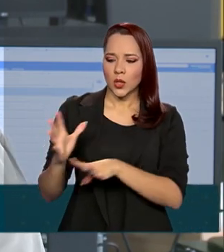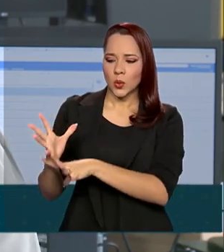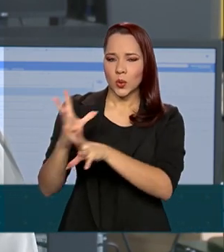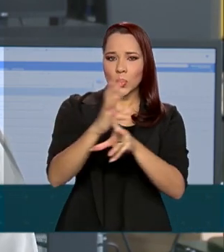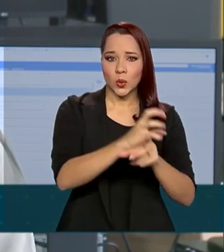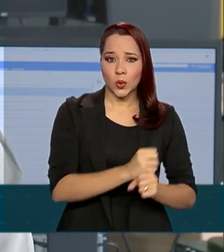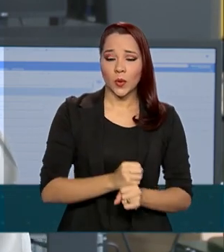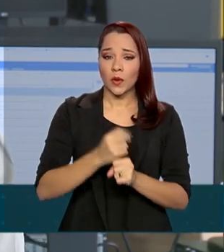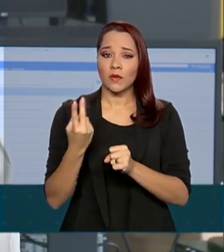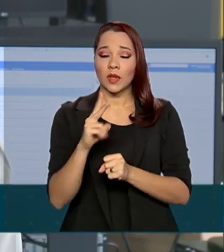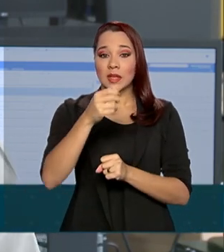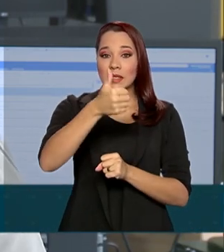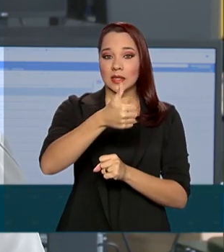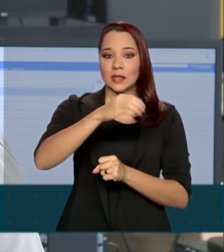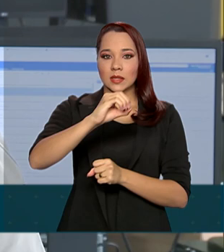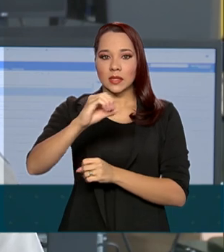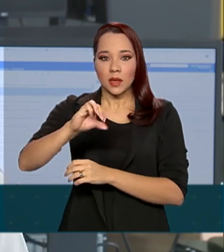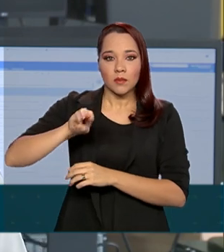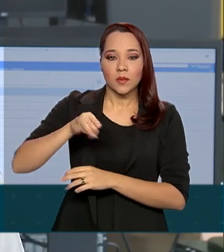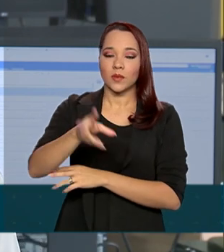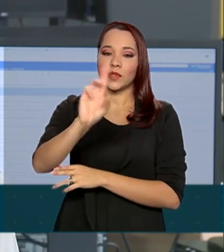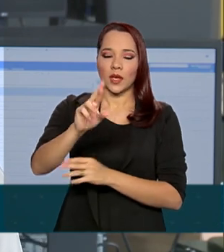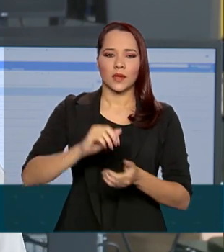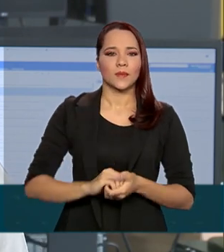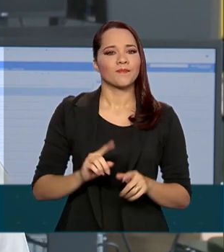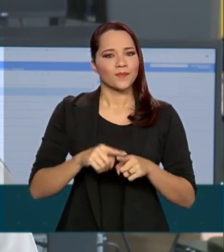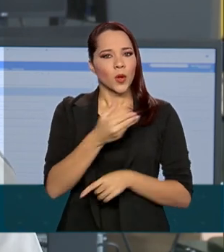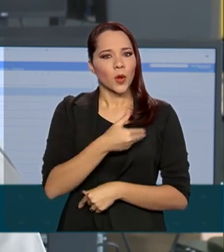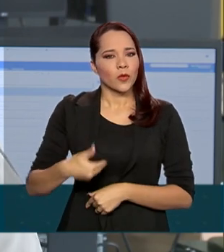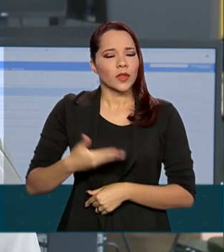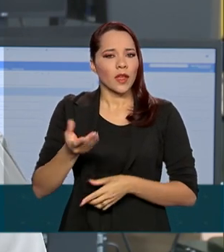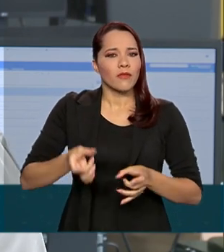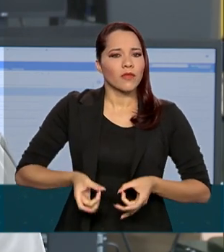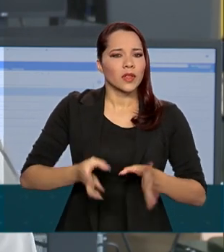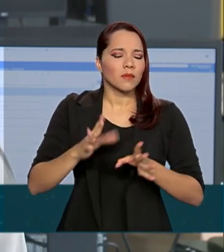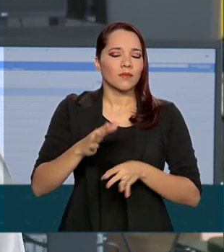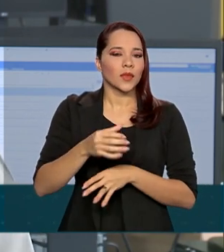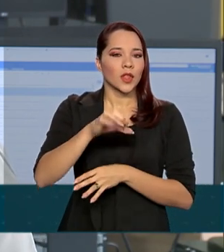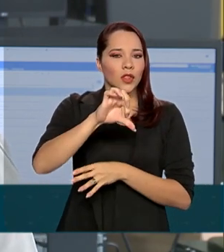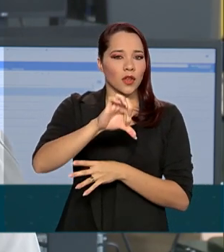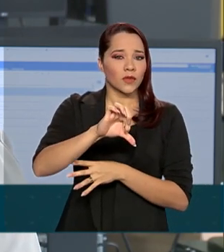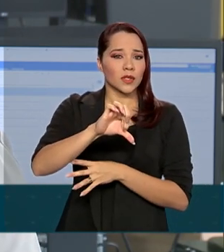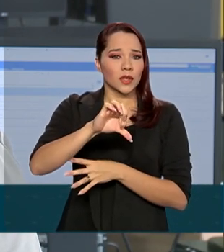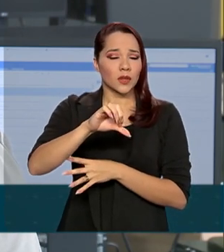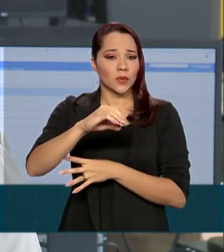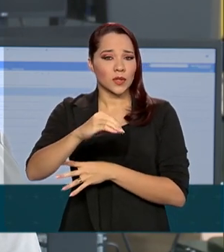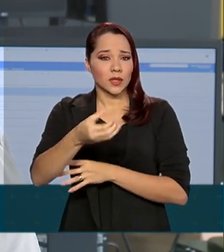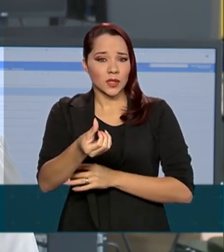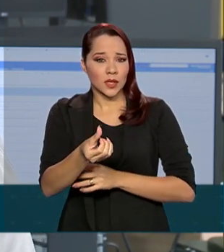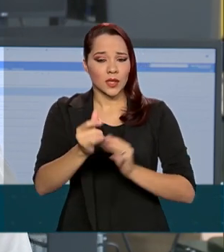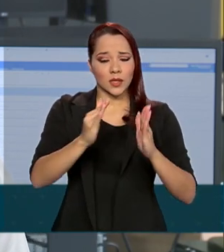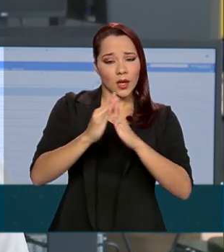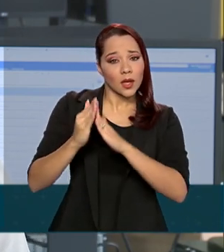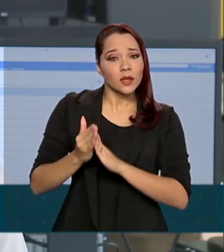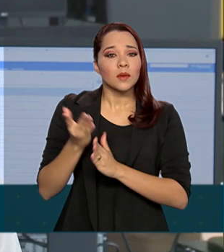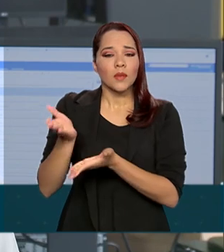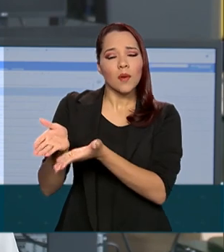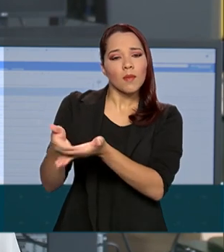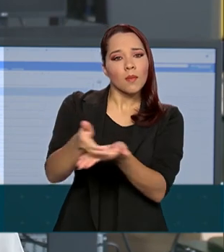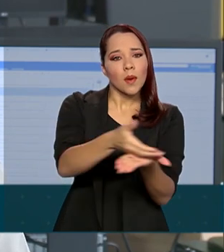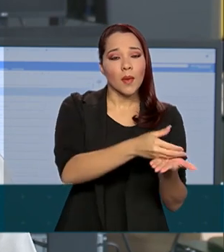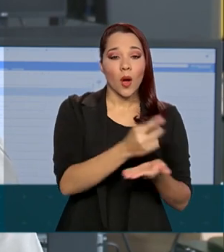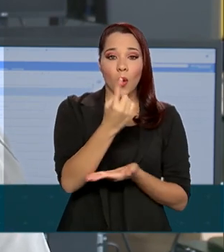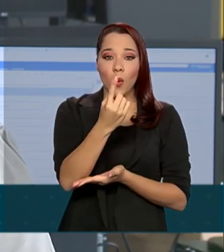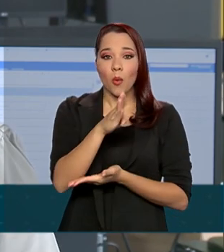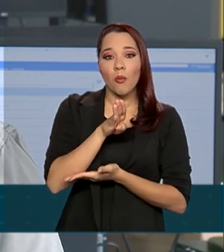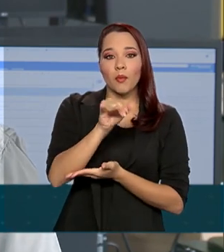em cerca de 100 milhões de reais. Mas o governo pretende vender 906 imóveis com expectativa de arrecadação de